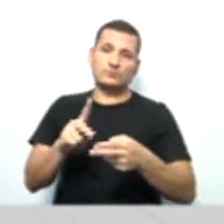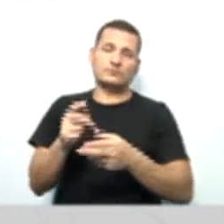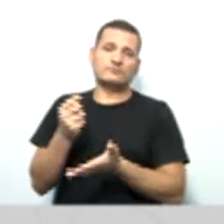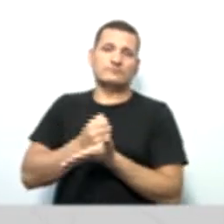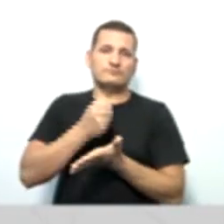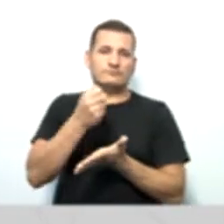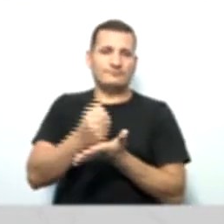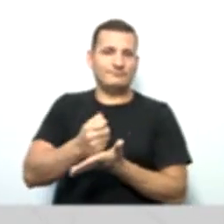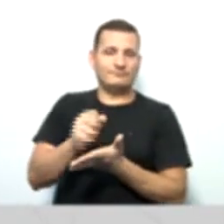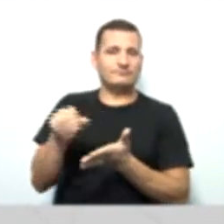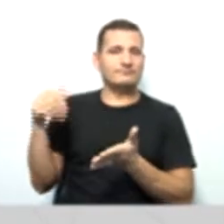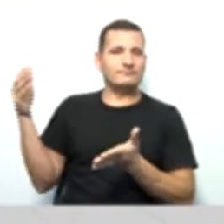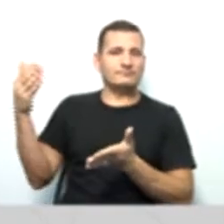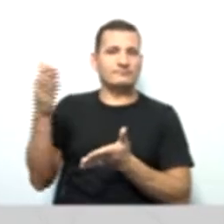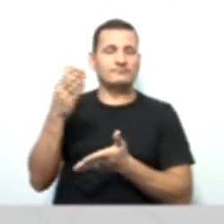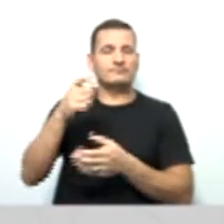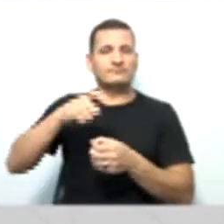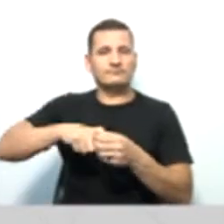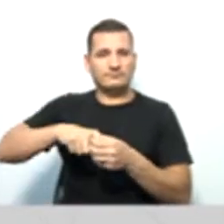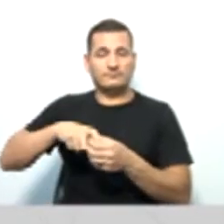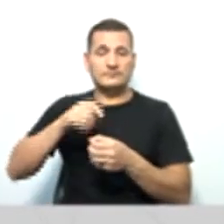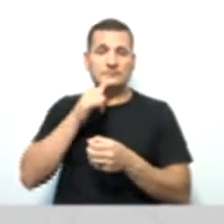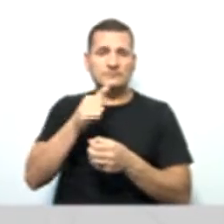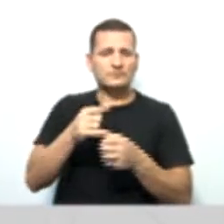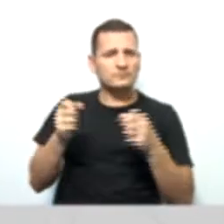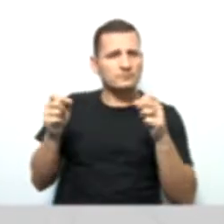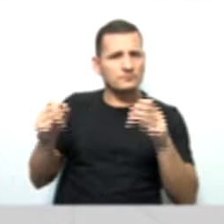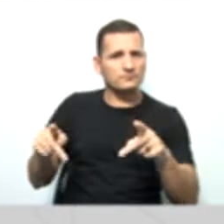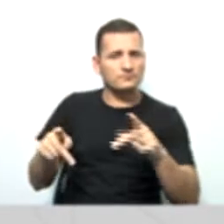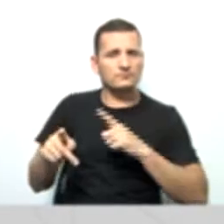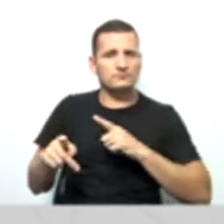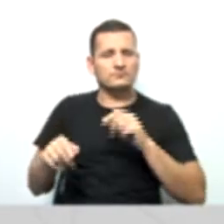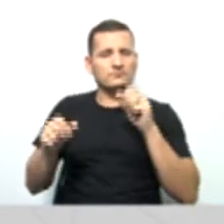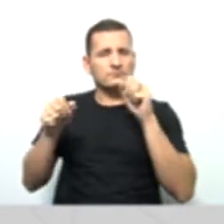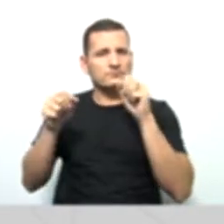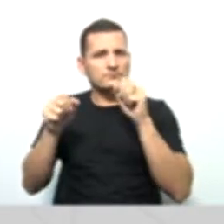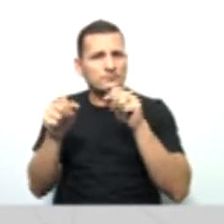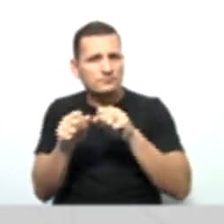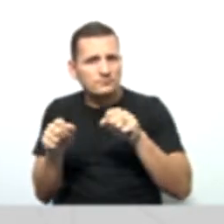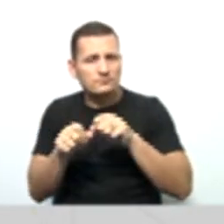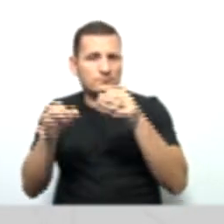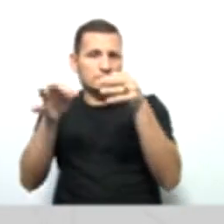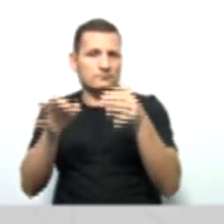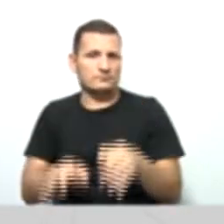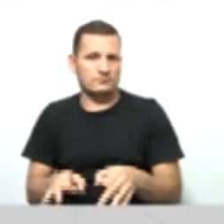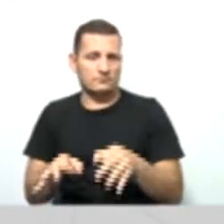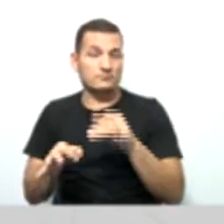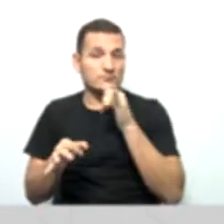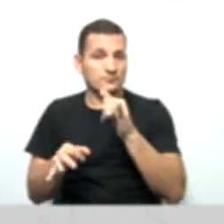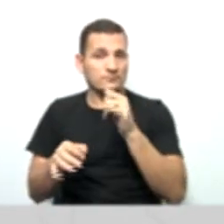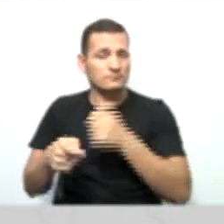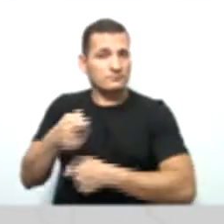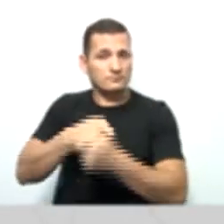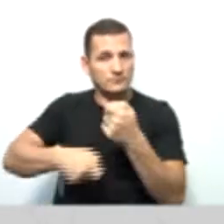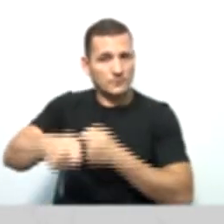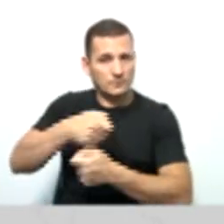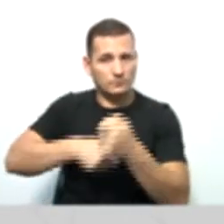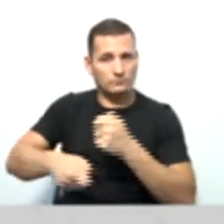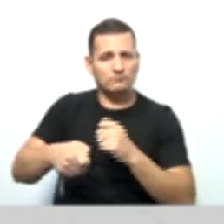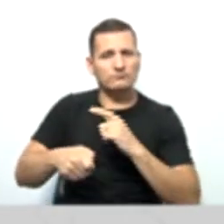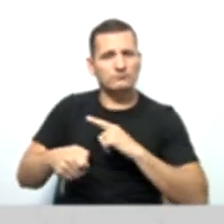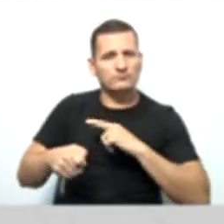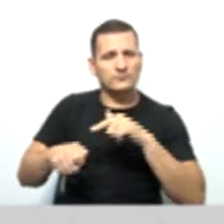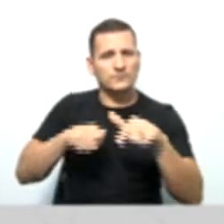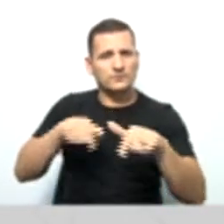Verificar se tudo isso está o que gente? Se está sendo feito da forma correta, se a gestão administrativa está